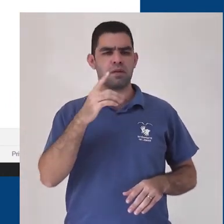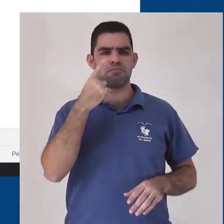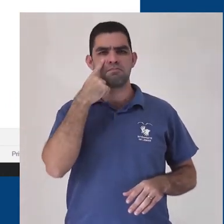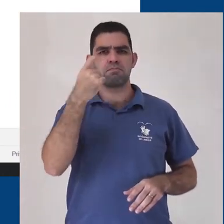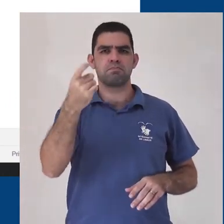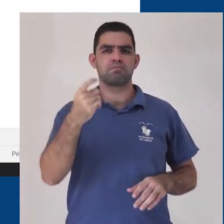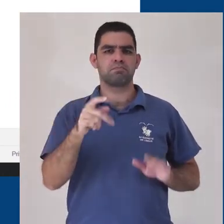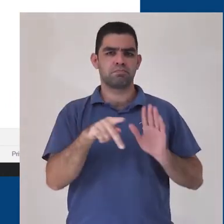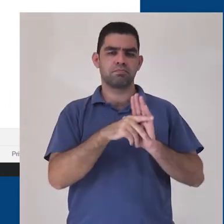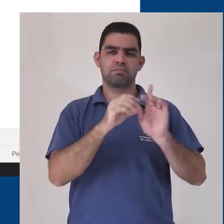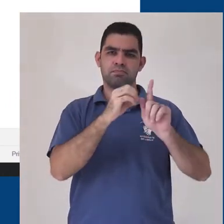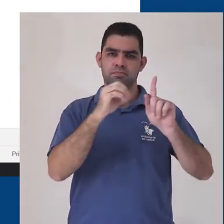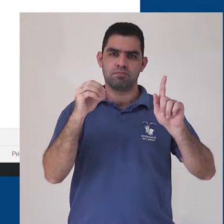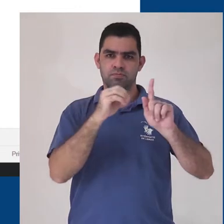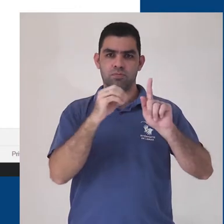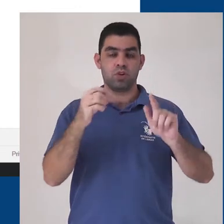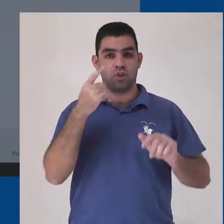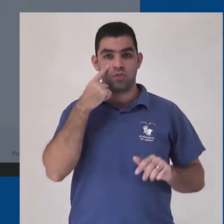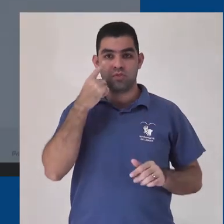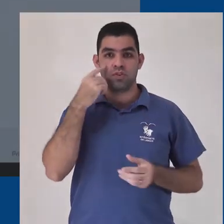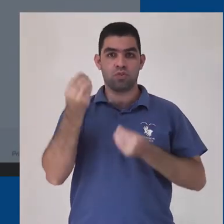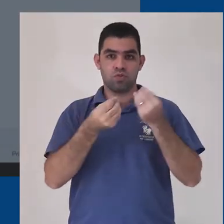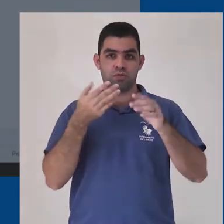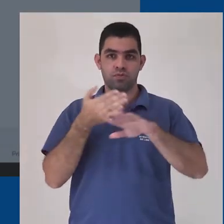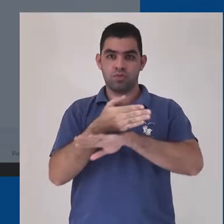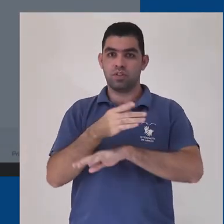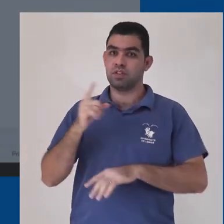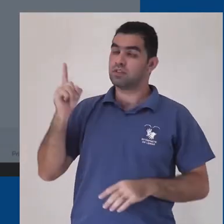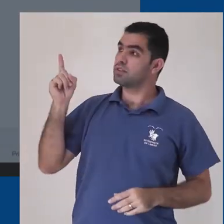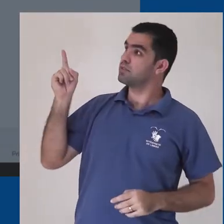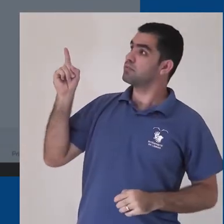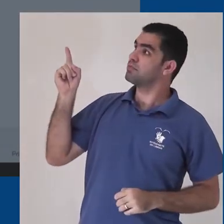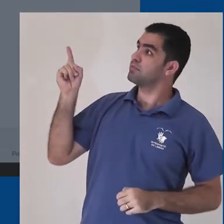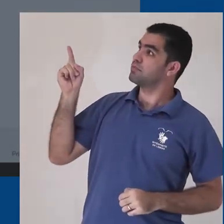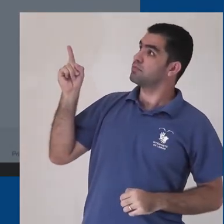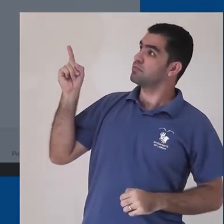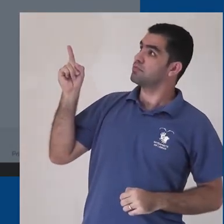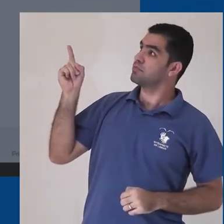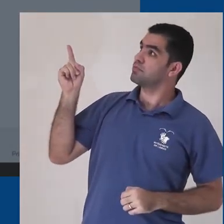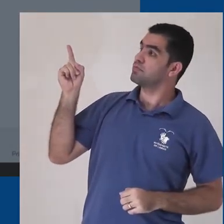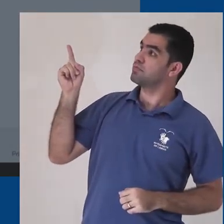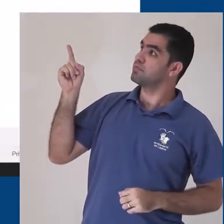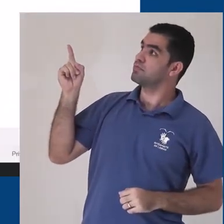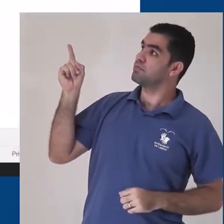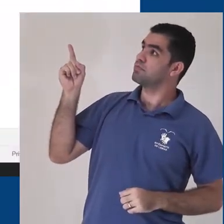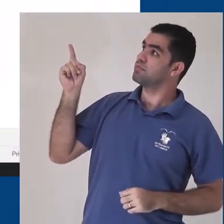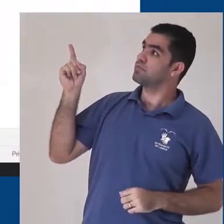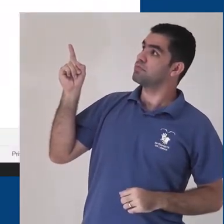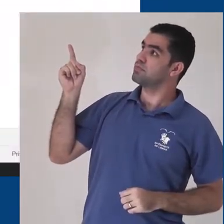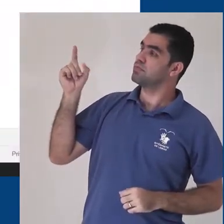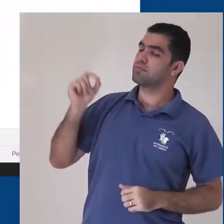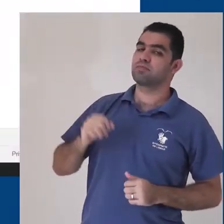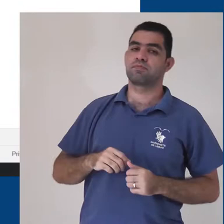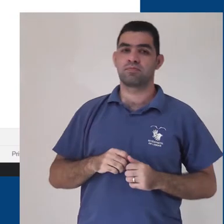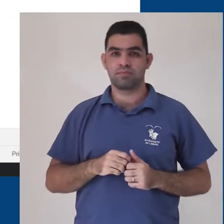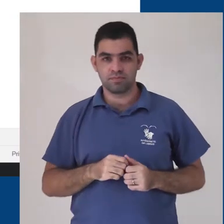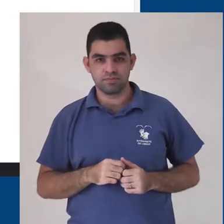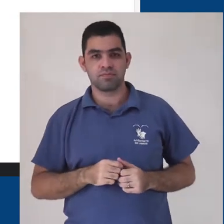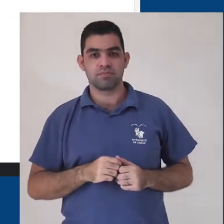Para acessar, vamos digitar na barra de endereço do nosso navegador, jamboard.google.com.